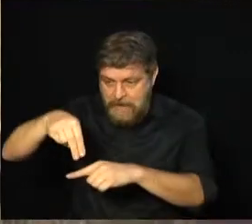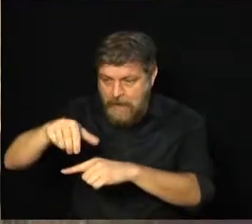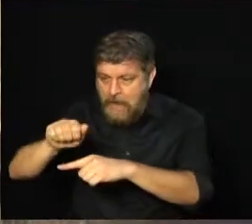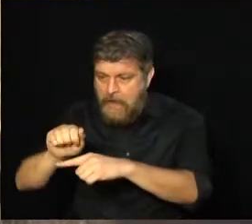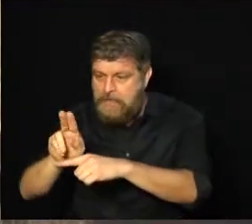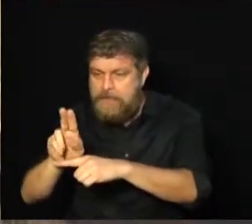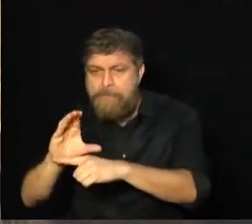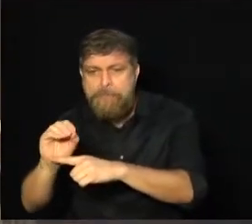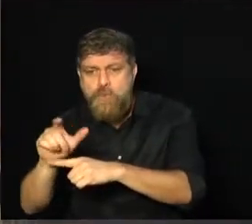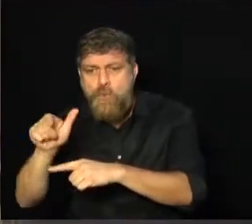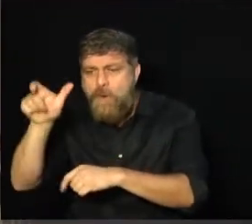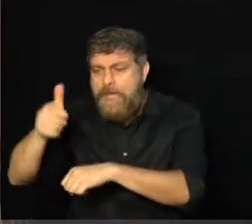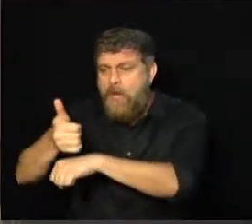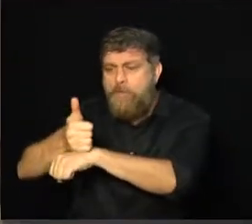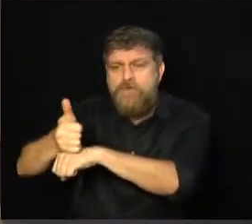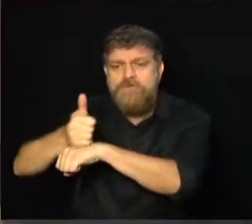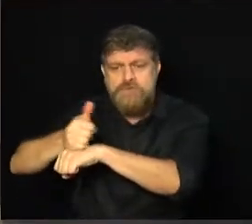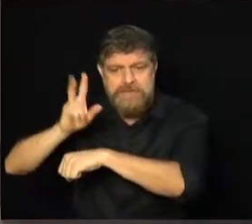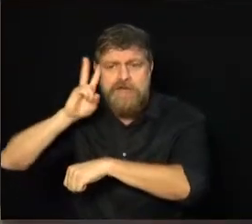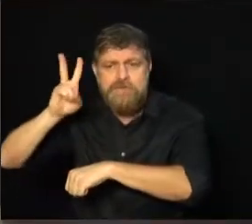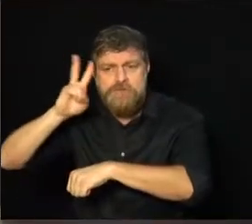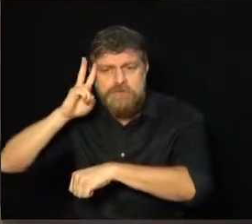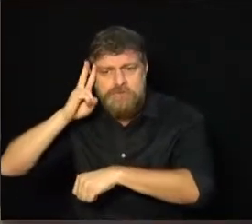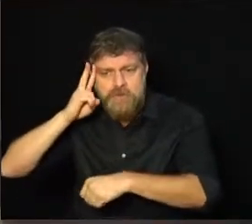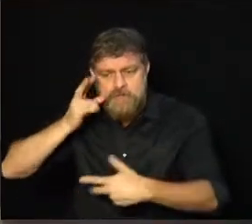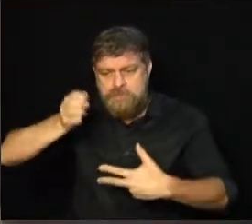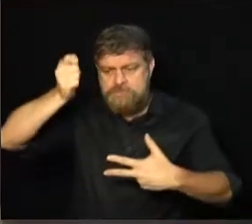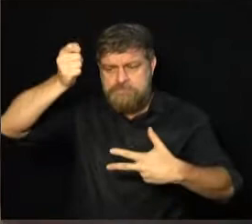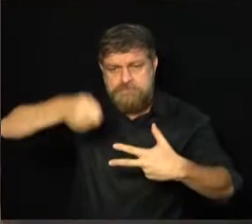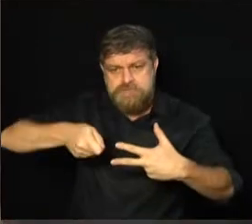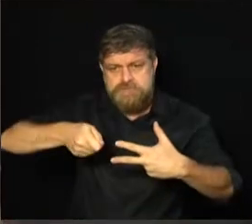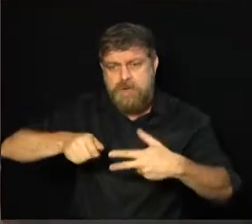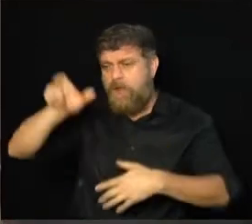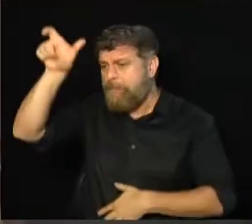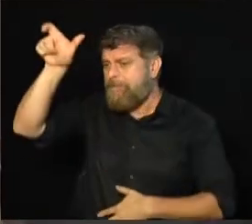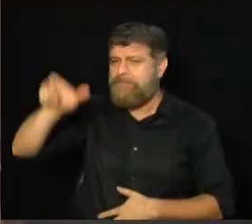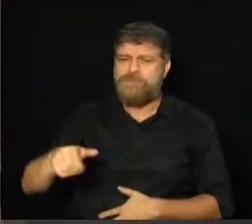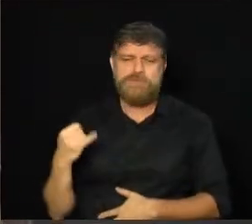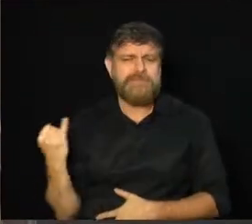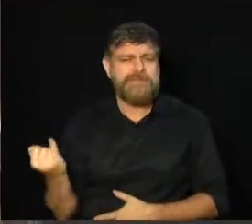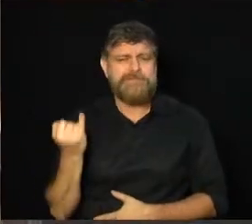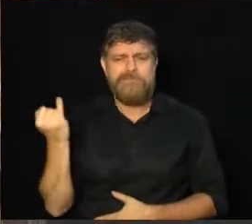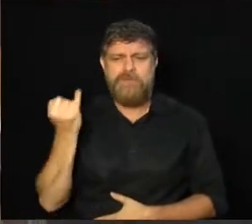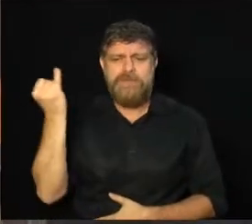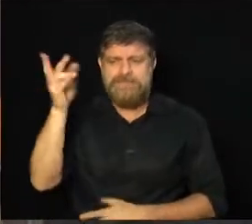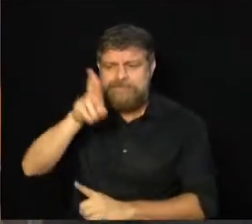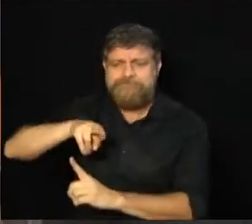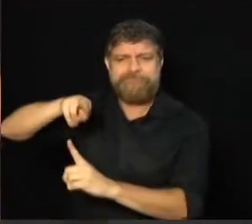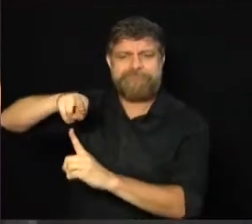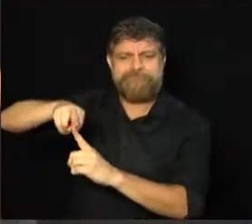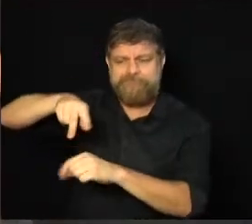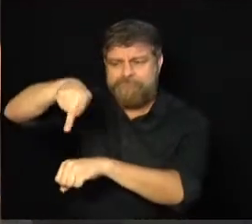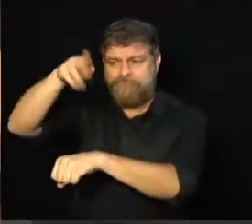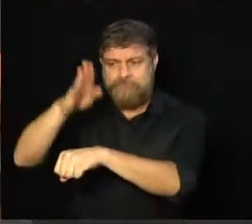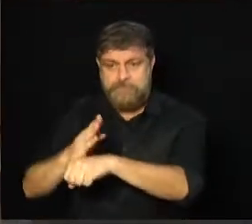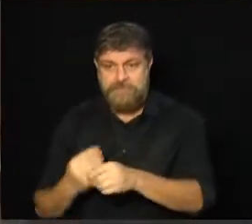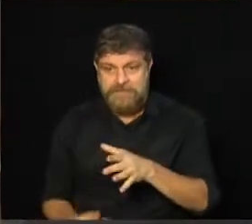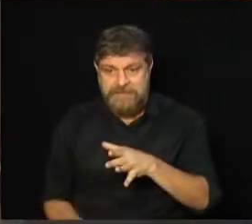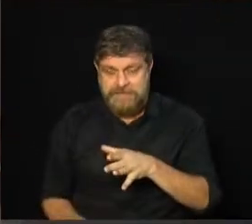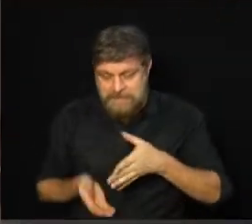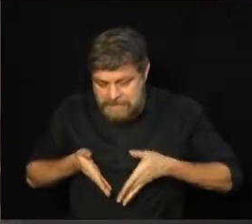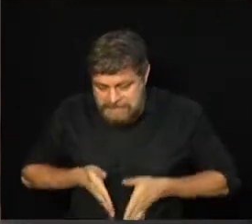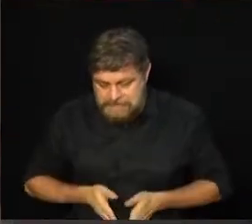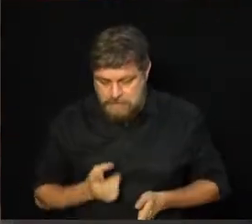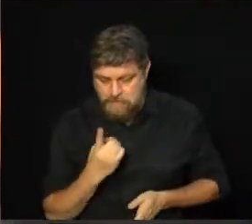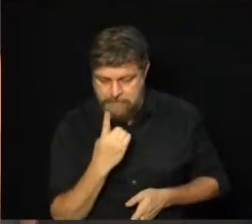jurista, orador, uma figura importantíssima para o país. Ele nasceu em 1849,